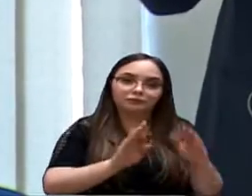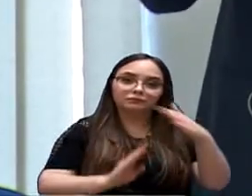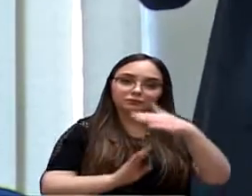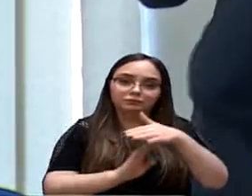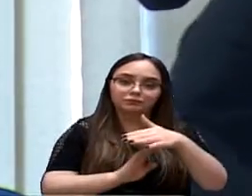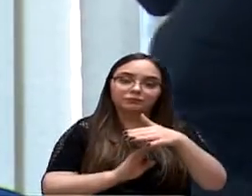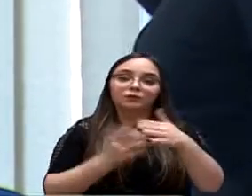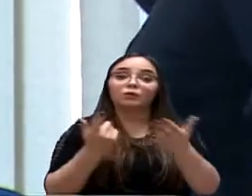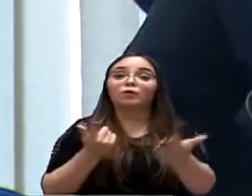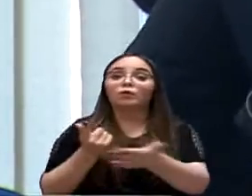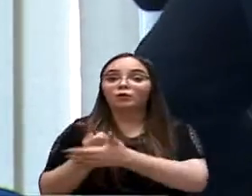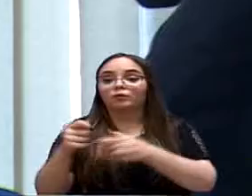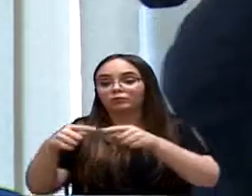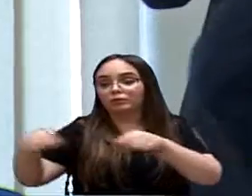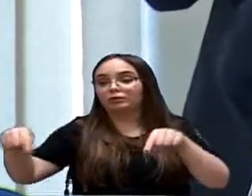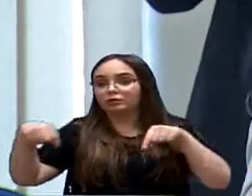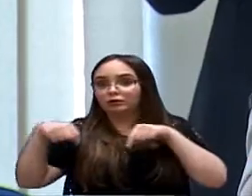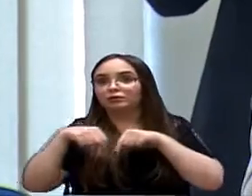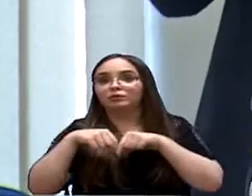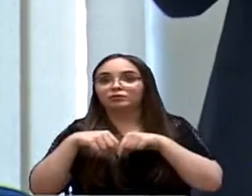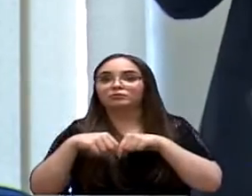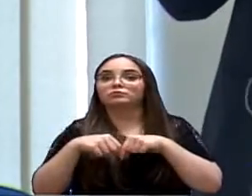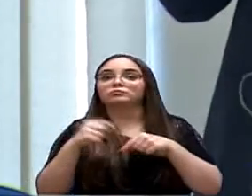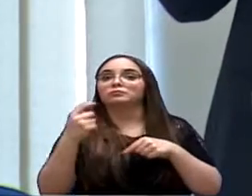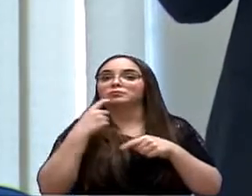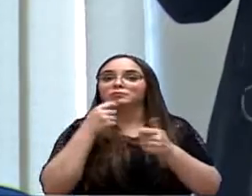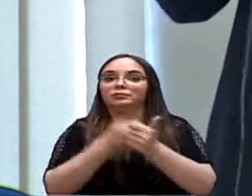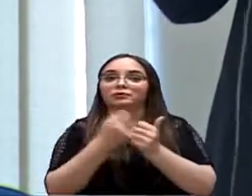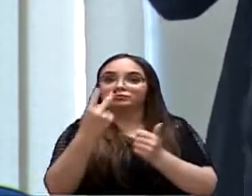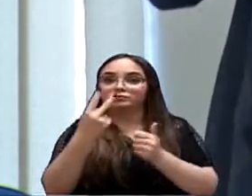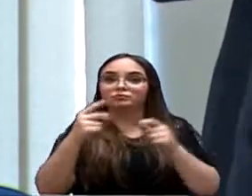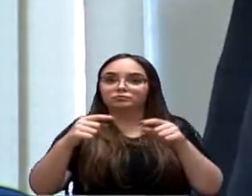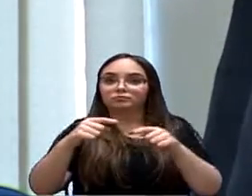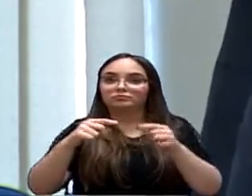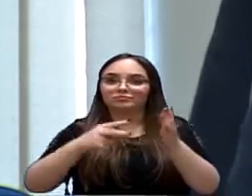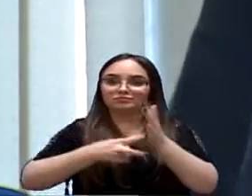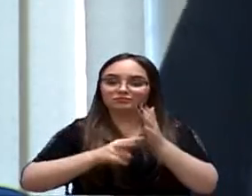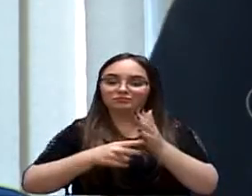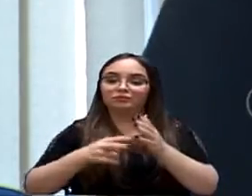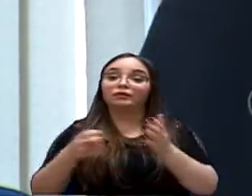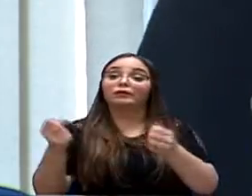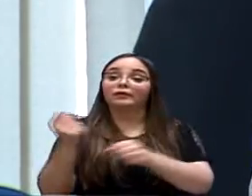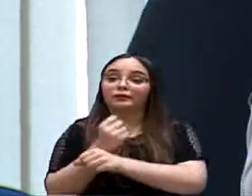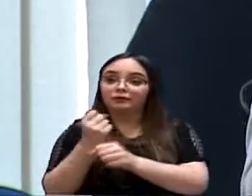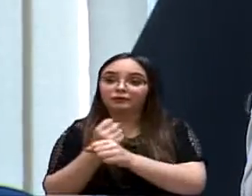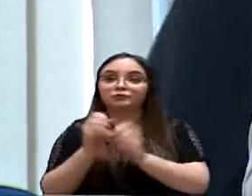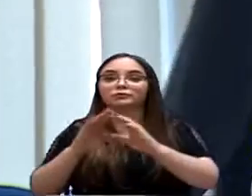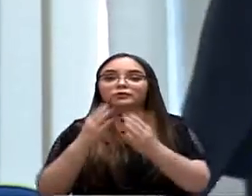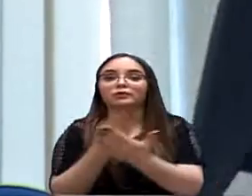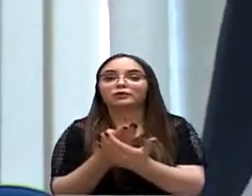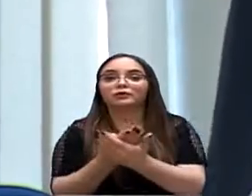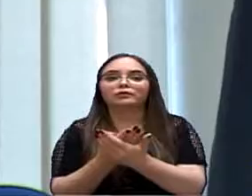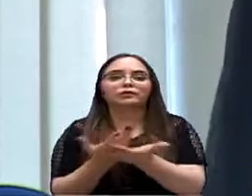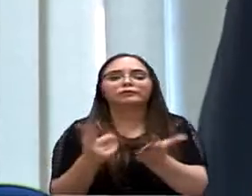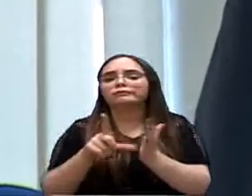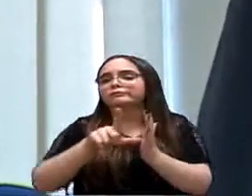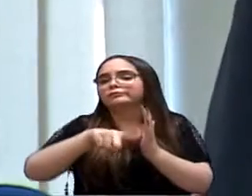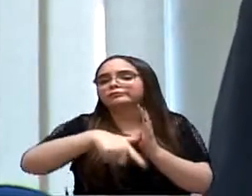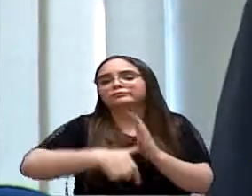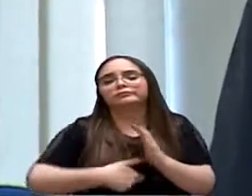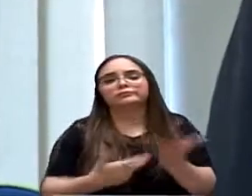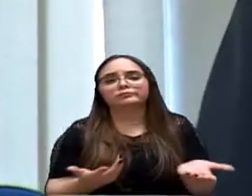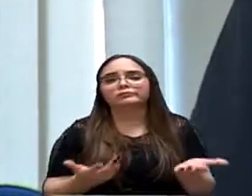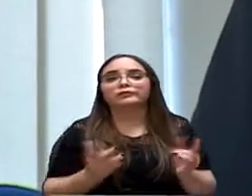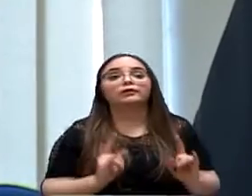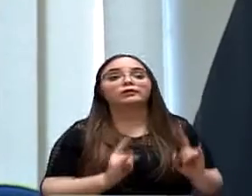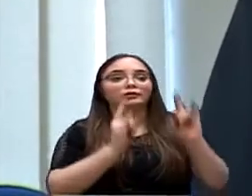projeto, comprar uma área entre os dois condomínios e, a partir daí, construir a escola. Aí atrasou, entregou o